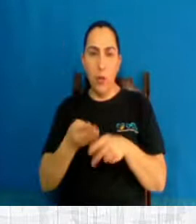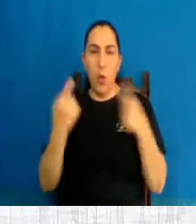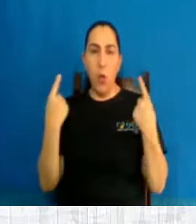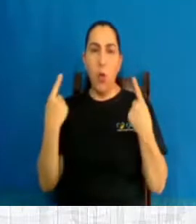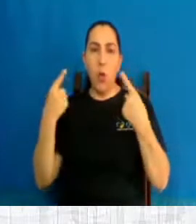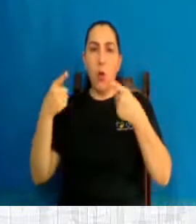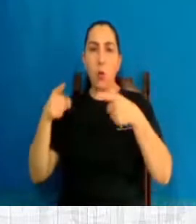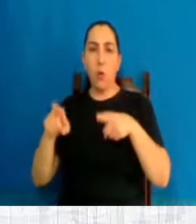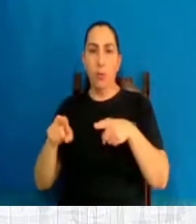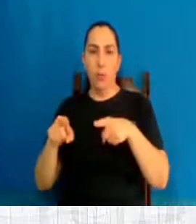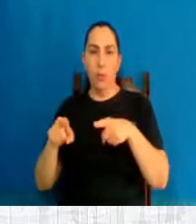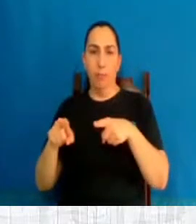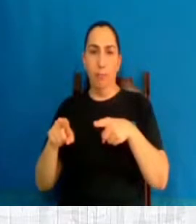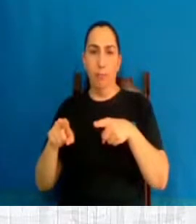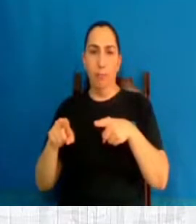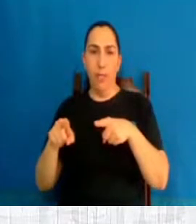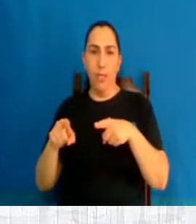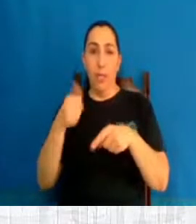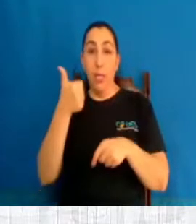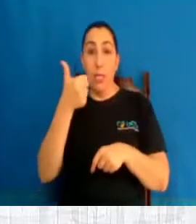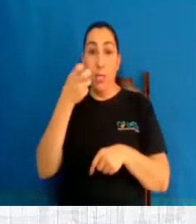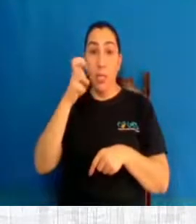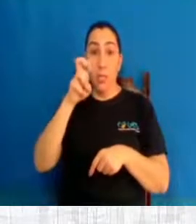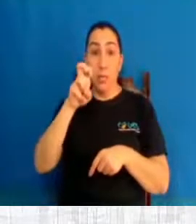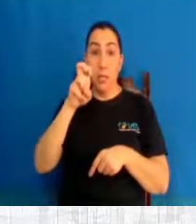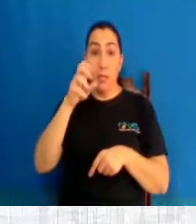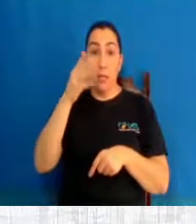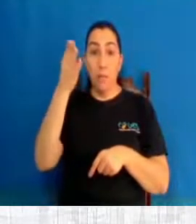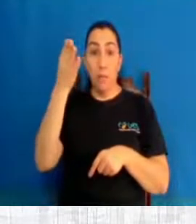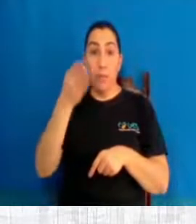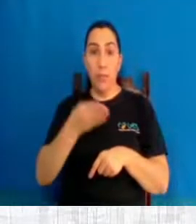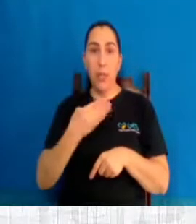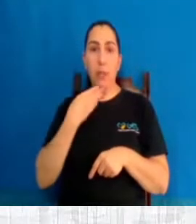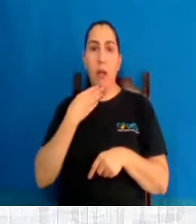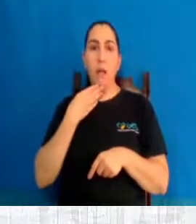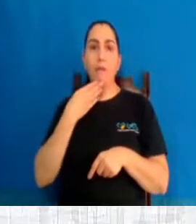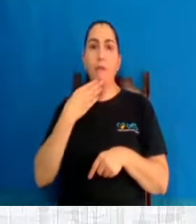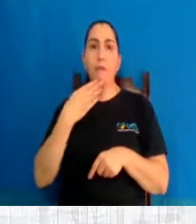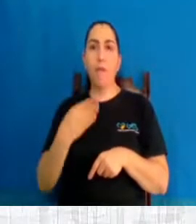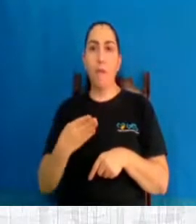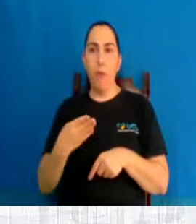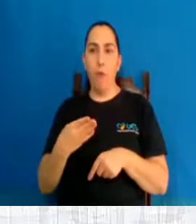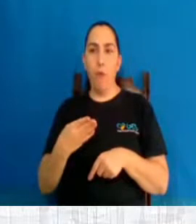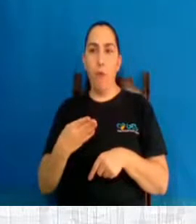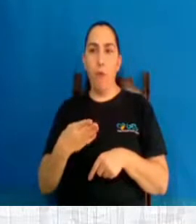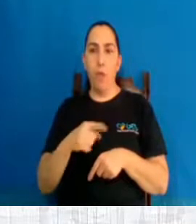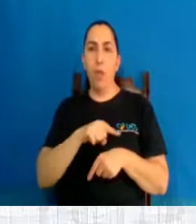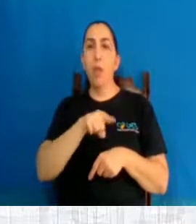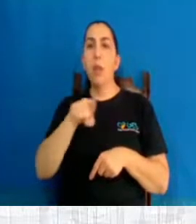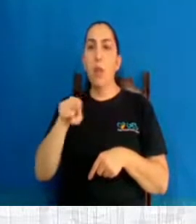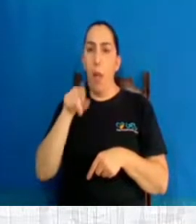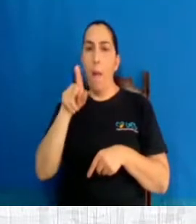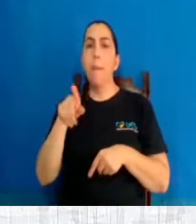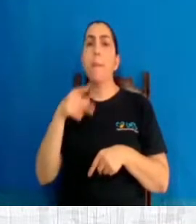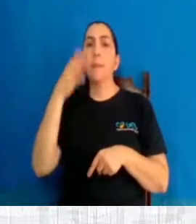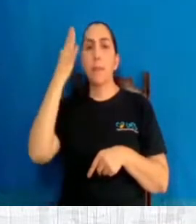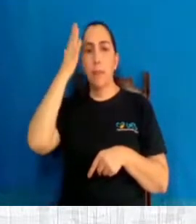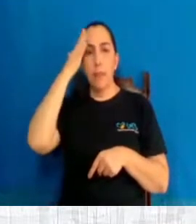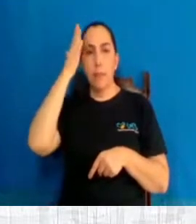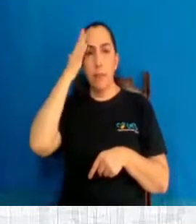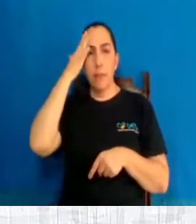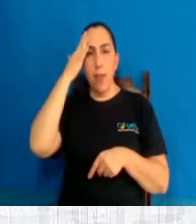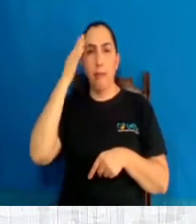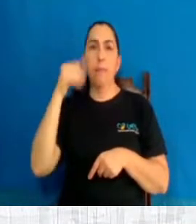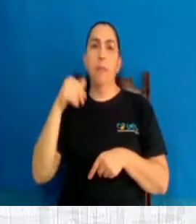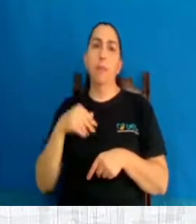favor. Então, vejam como a população não quer e os nossos parlamentares precisam saber da vontade do povo, inclusive os ministros supremos também.